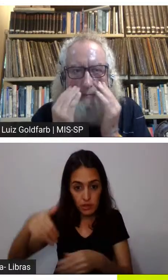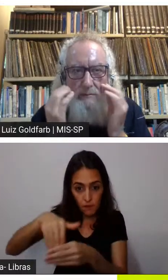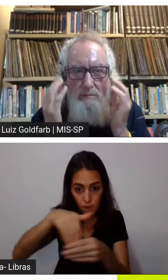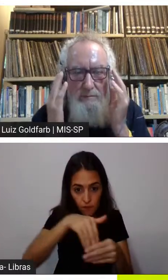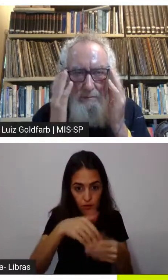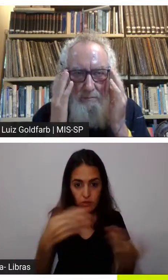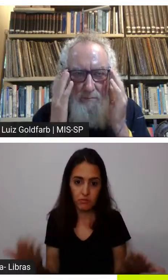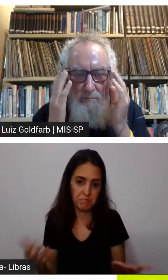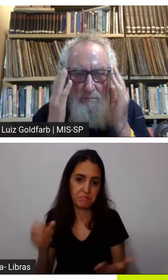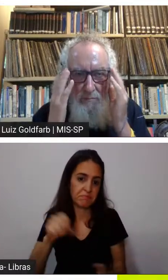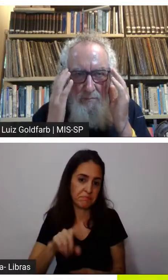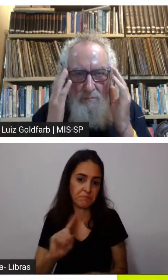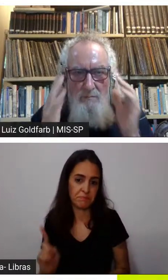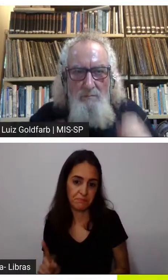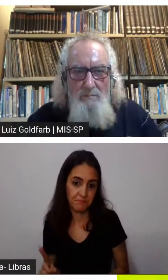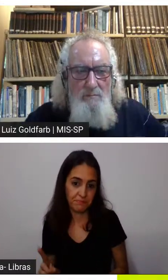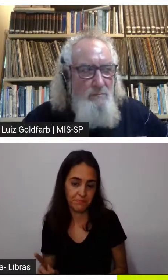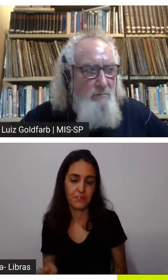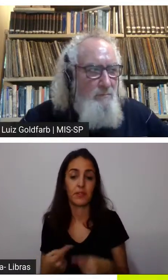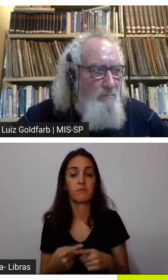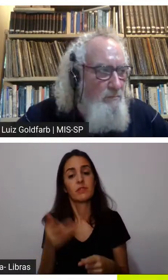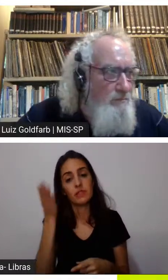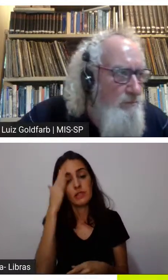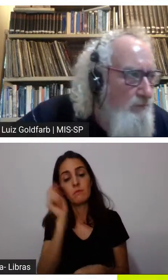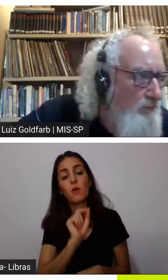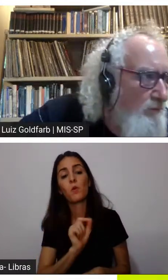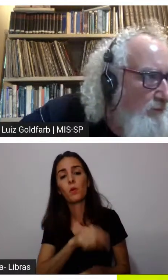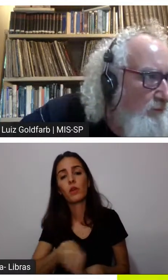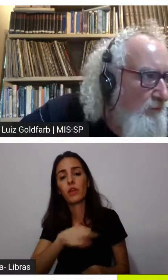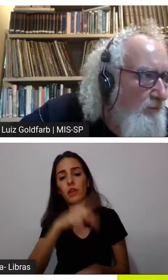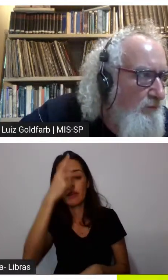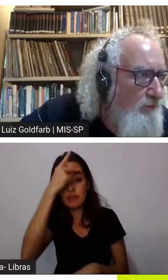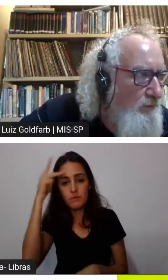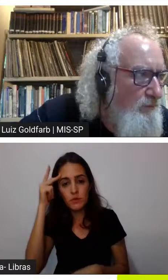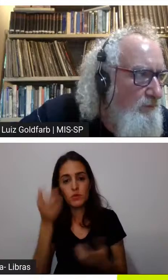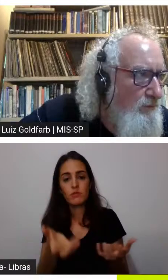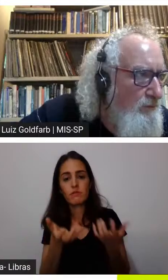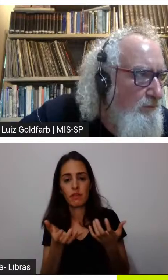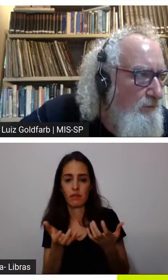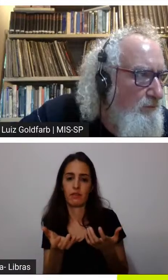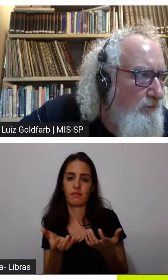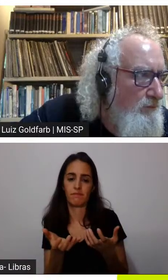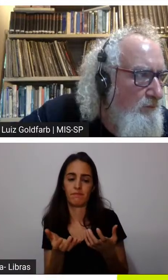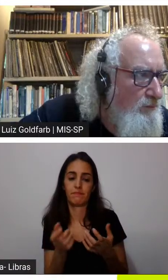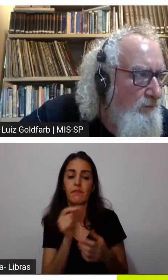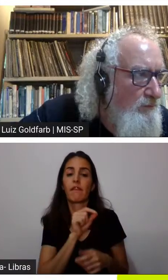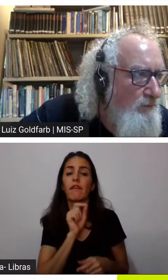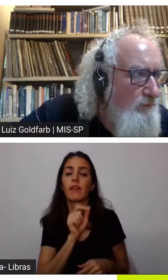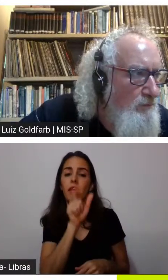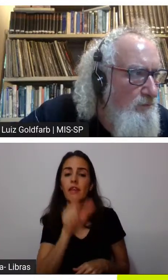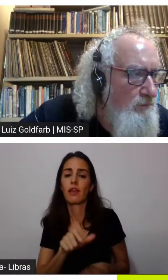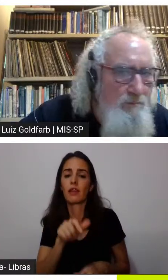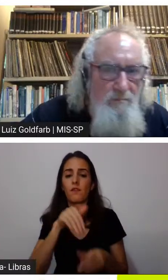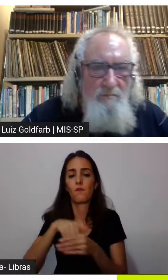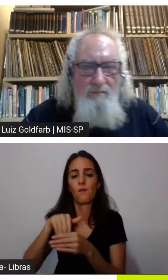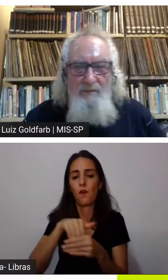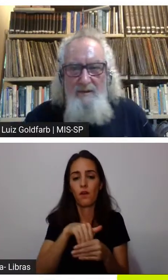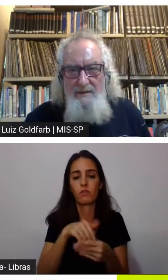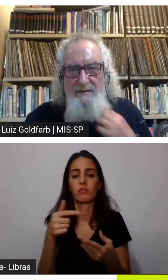uma população que veja como valor a questão ambiental a questão do resto da natureza eu iria por aí